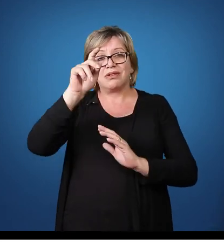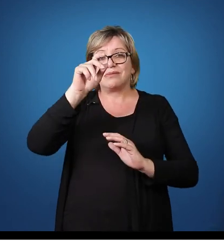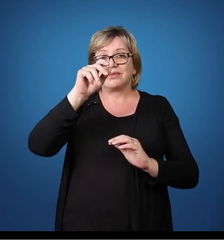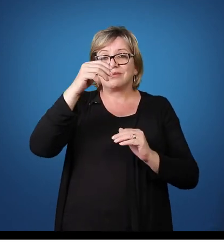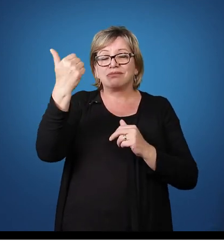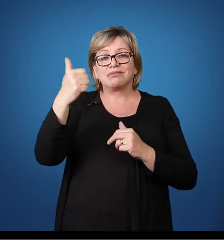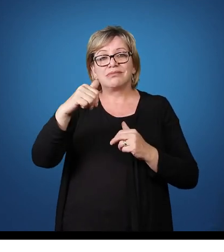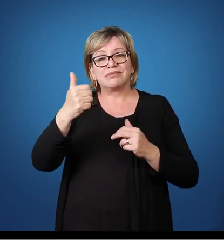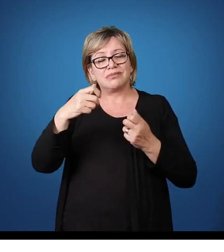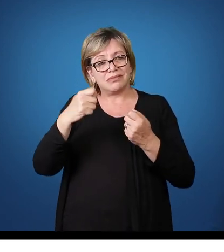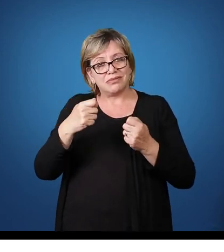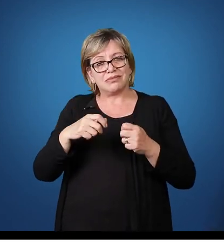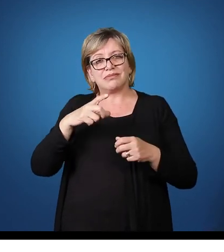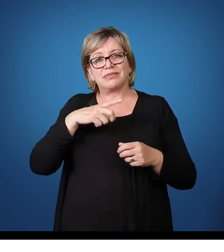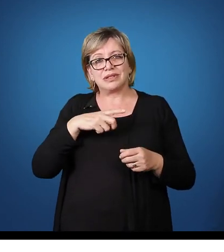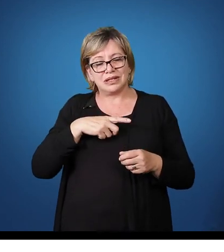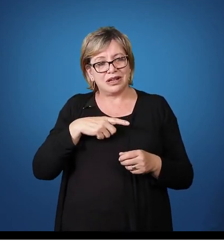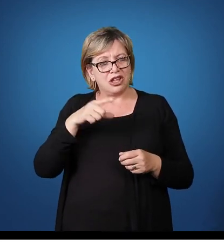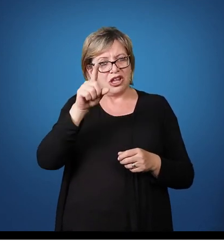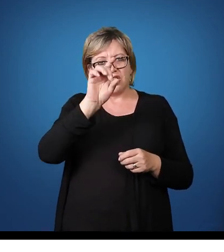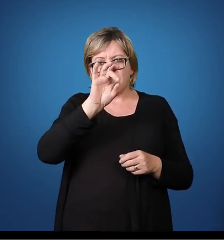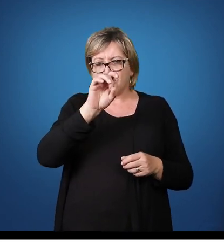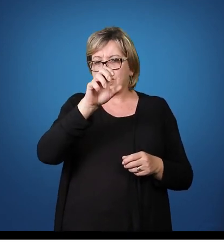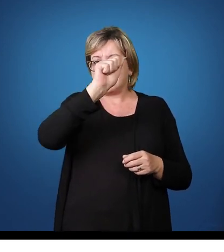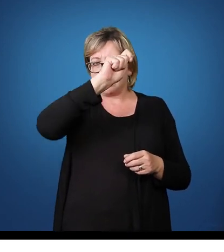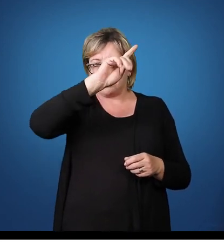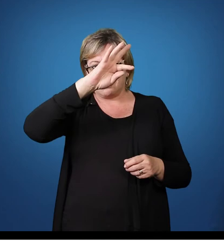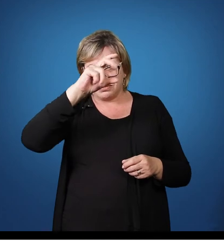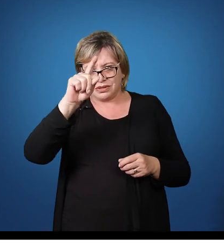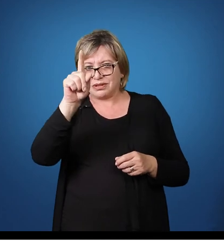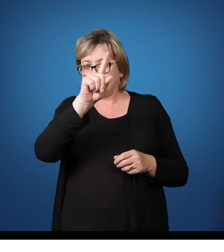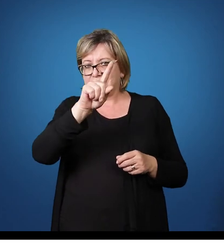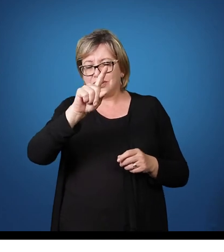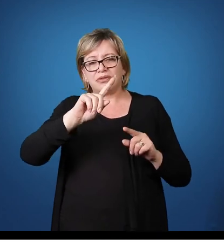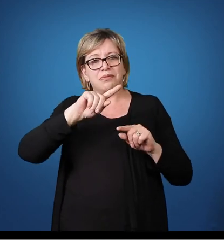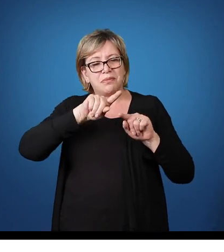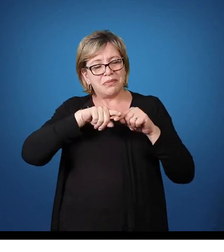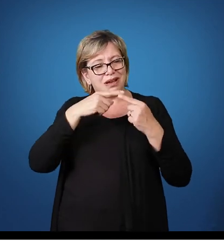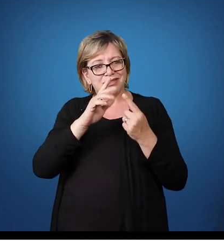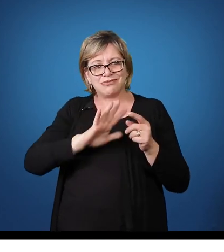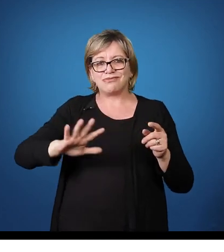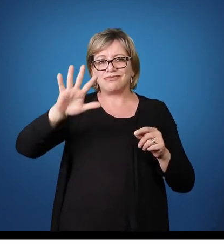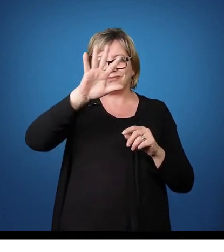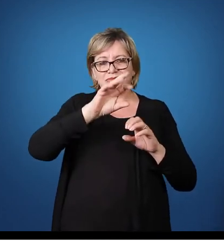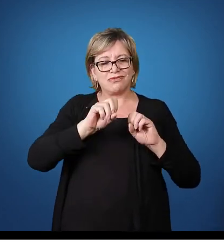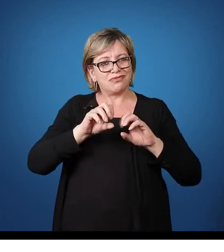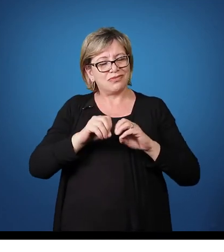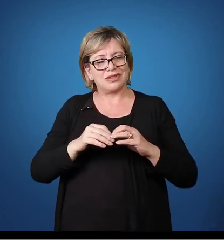mas na educação como um todo. Mais uma vez, agradeço a professora Juscelene pela sua contribuição.